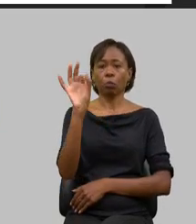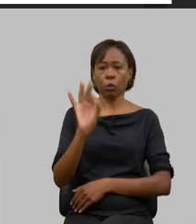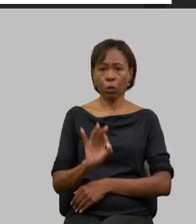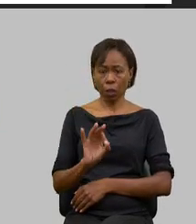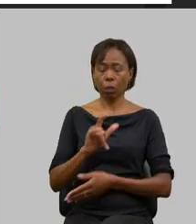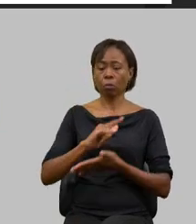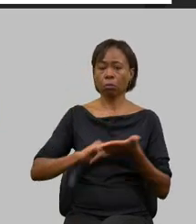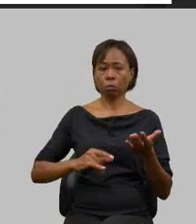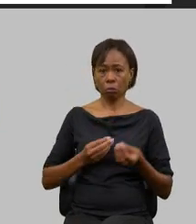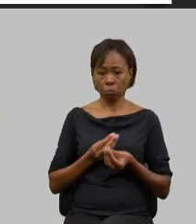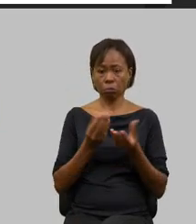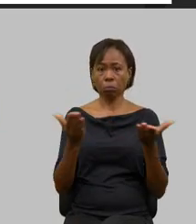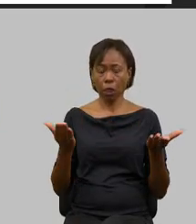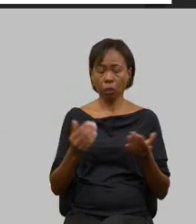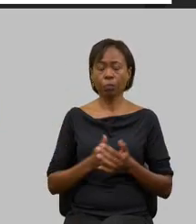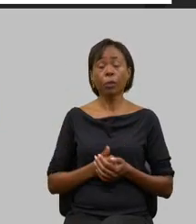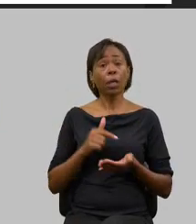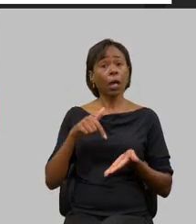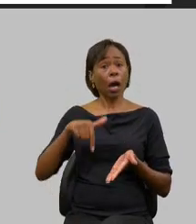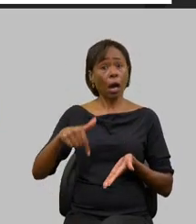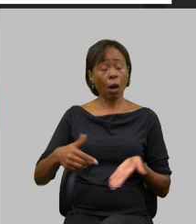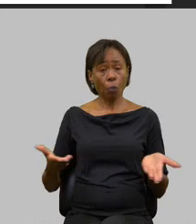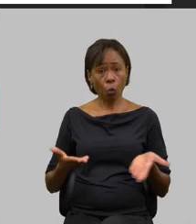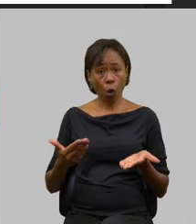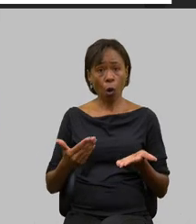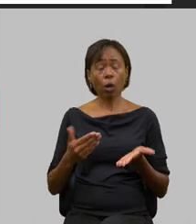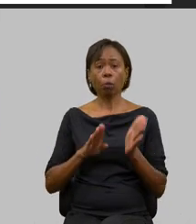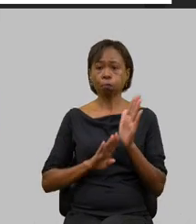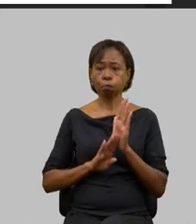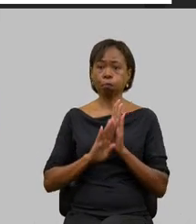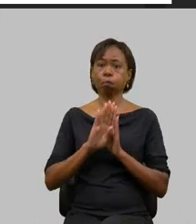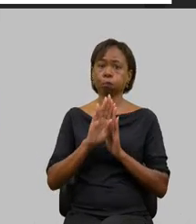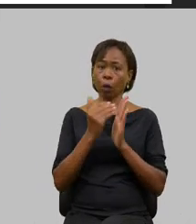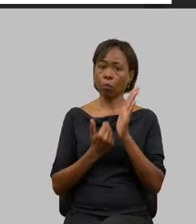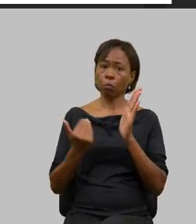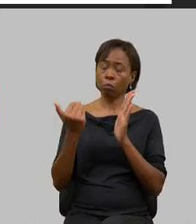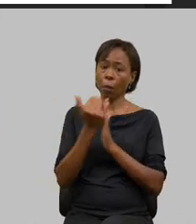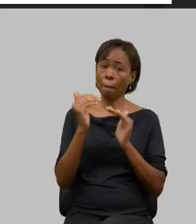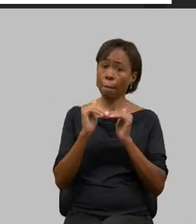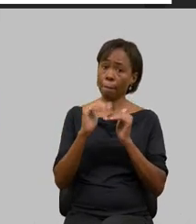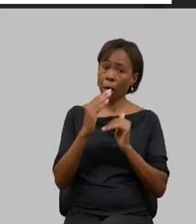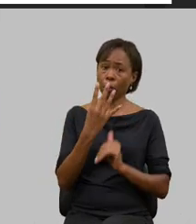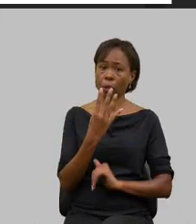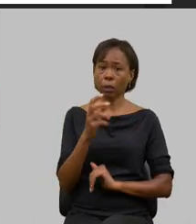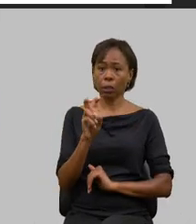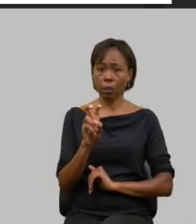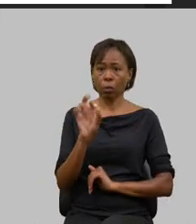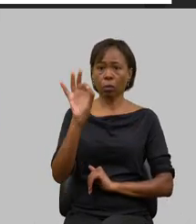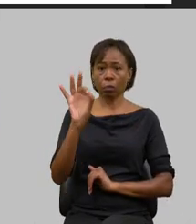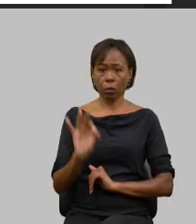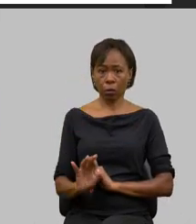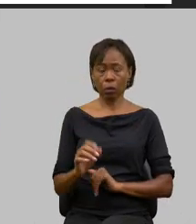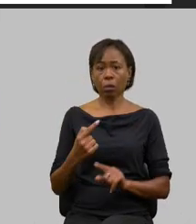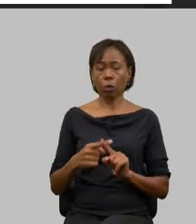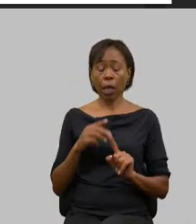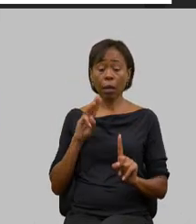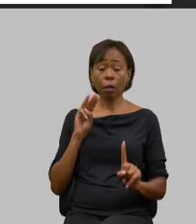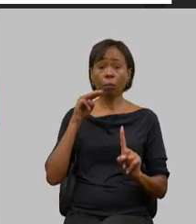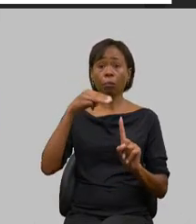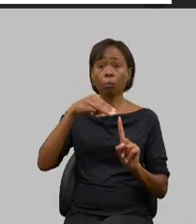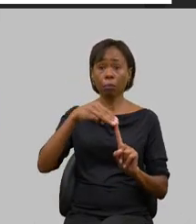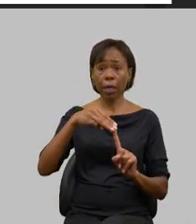mandato nosso e agora um crescimento de mais 45% porque a meta nossa até